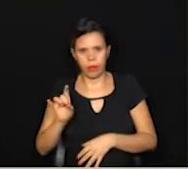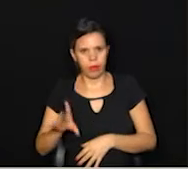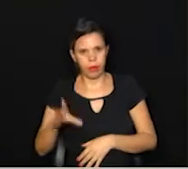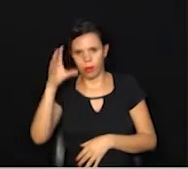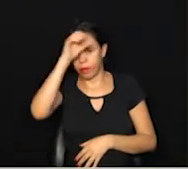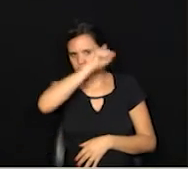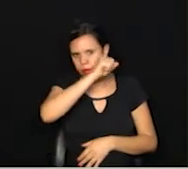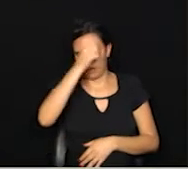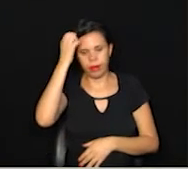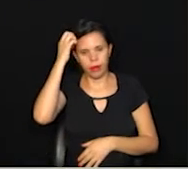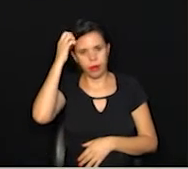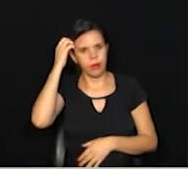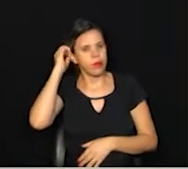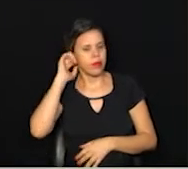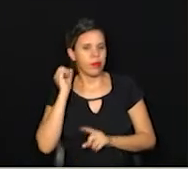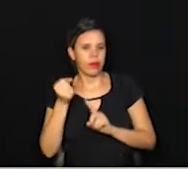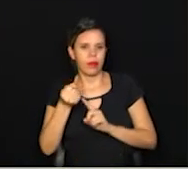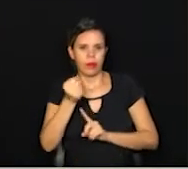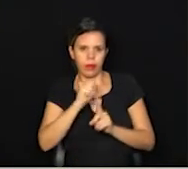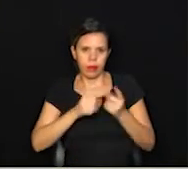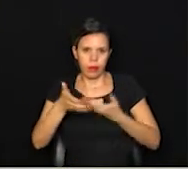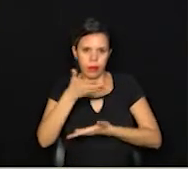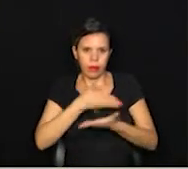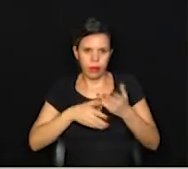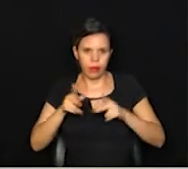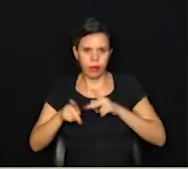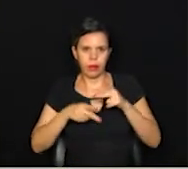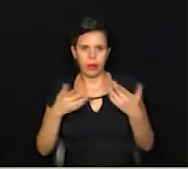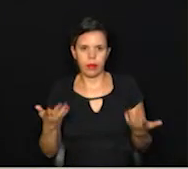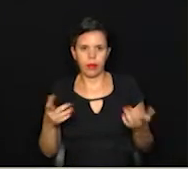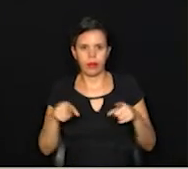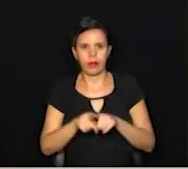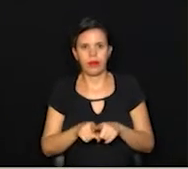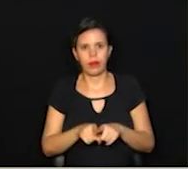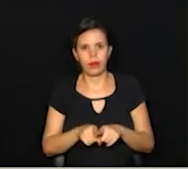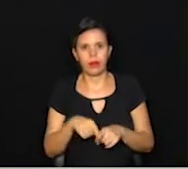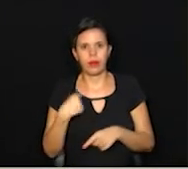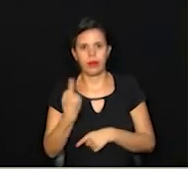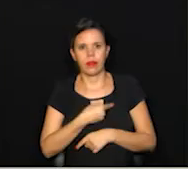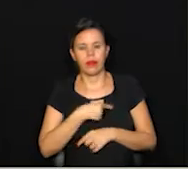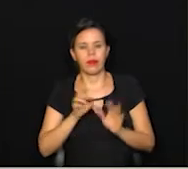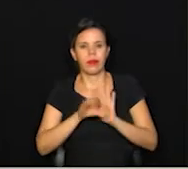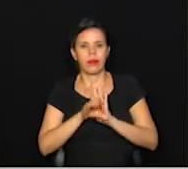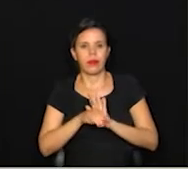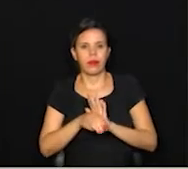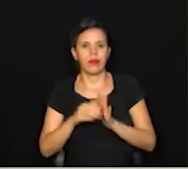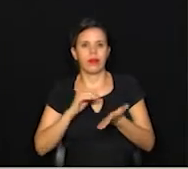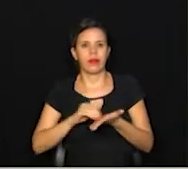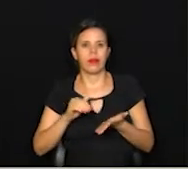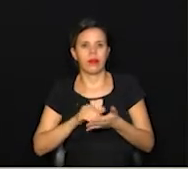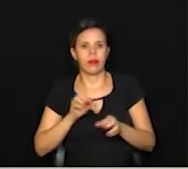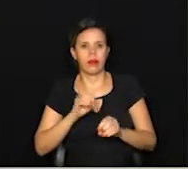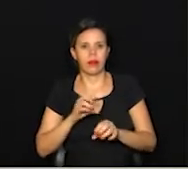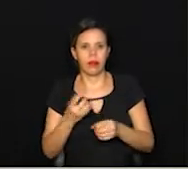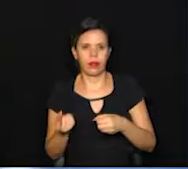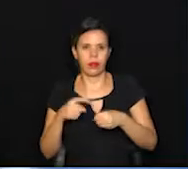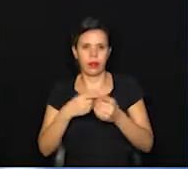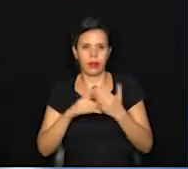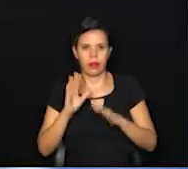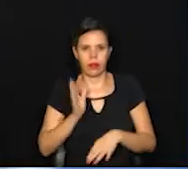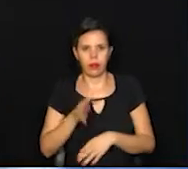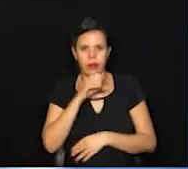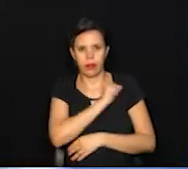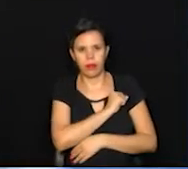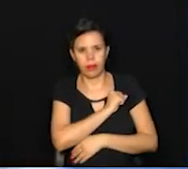aprendizado. Tem a socialização entre os pares também. Então, na nossa concepção da Secretaria da Educação, a escola tem que voltar já.